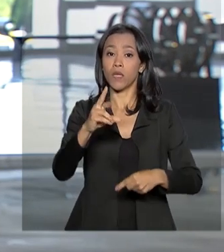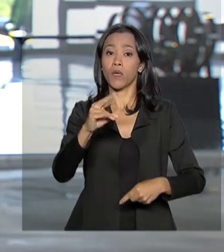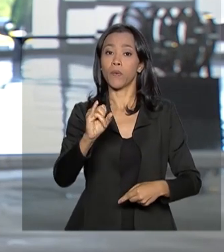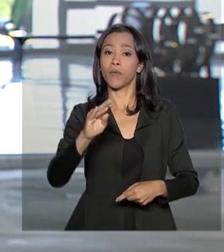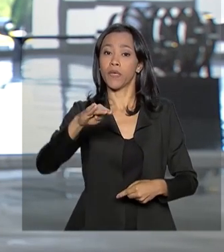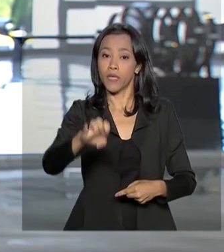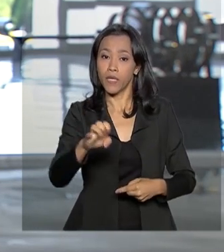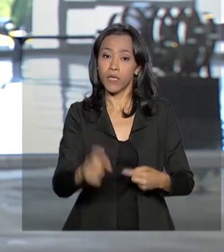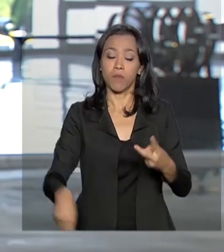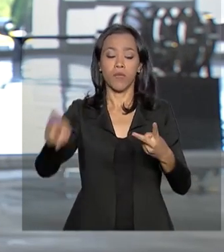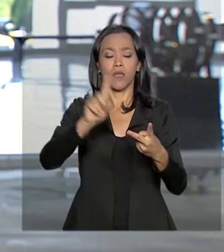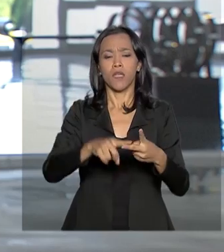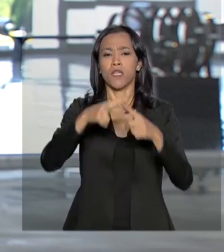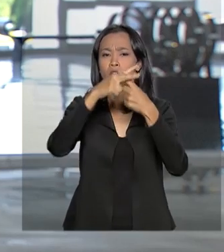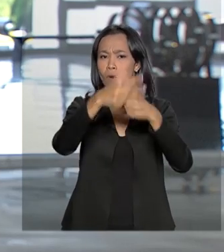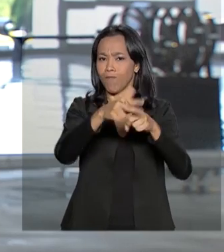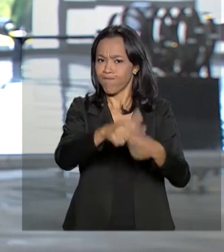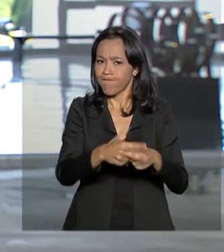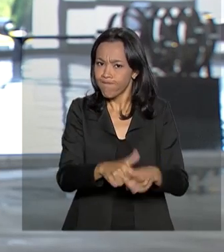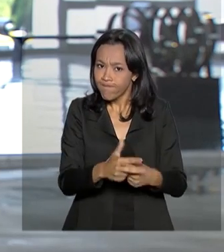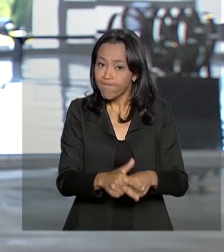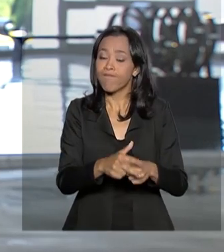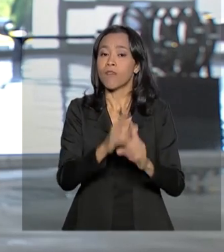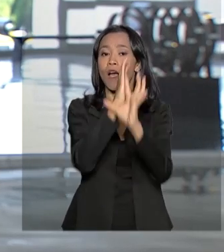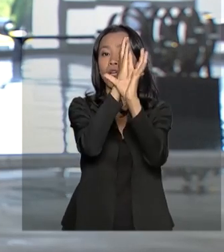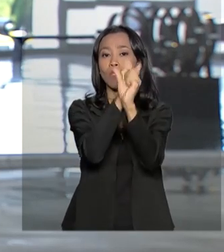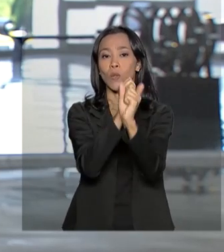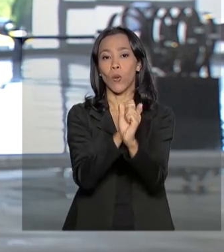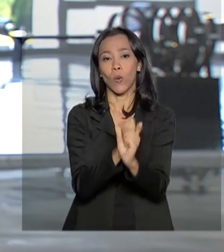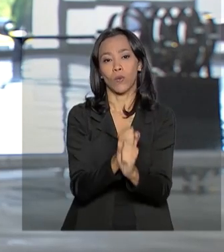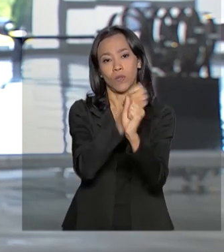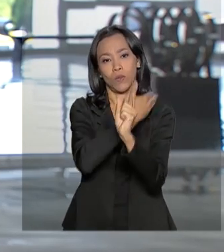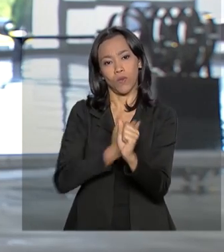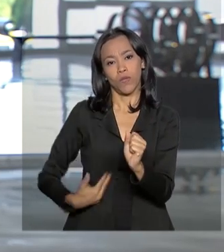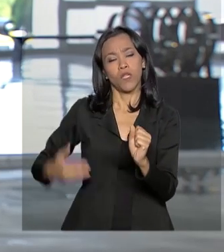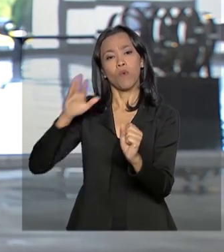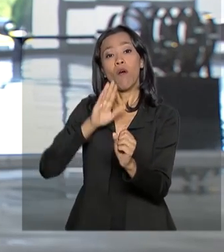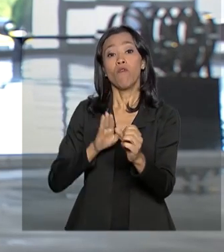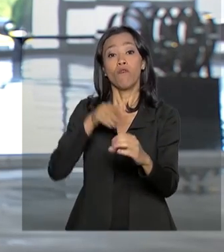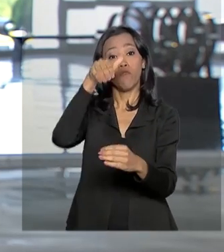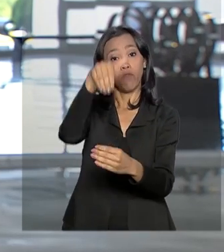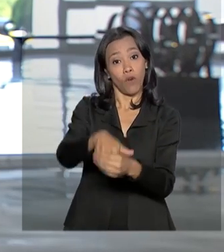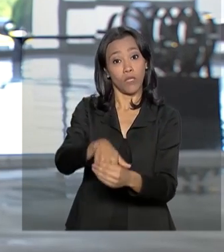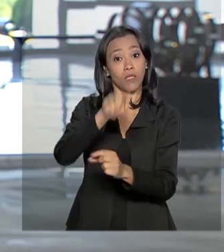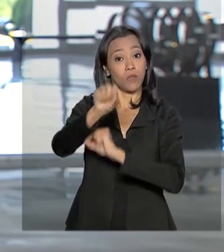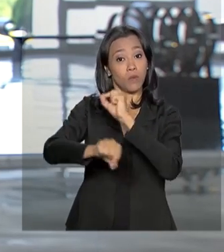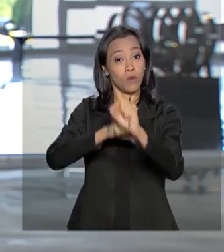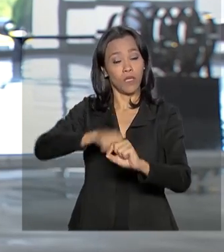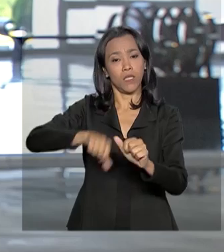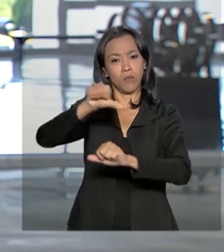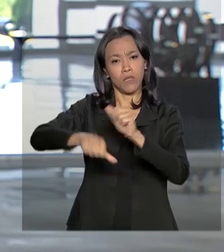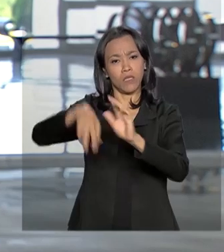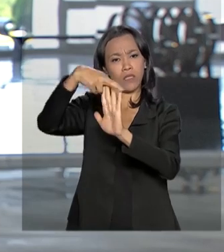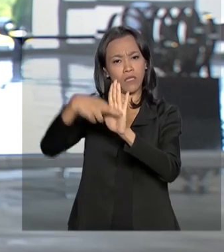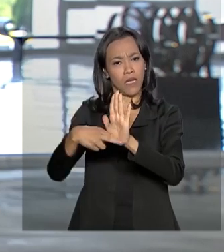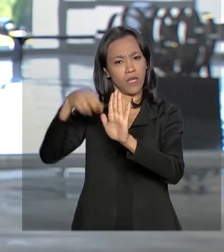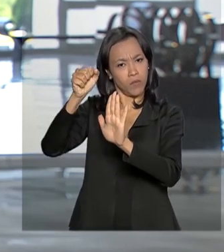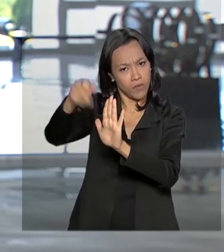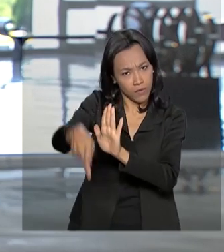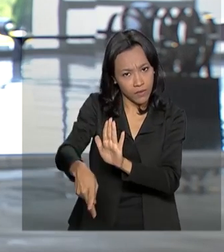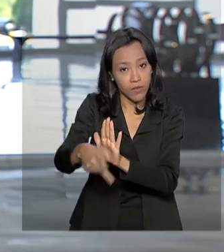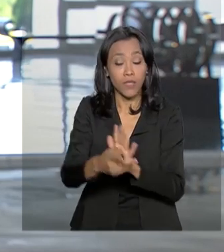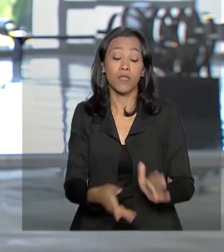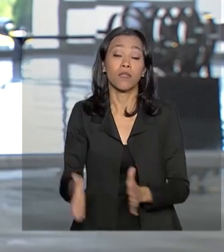e o ajuste das contas públicas com a votação de uma reforma da Previdência. A mensagem deve trazer ainda